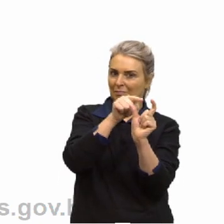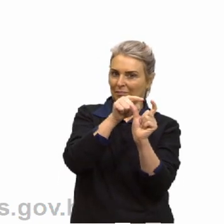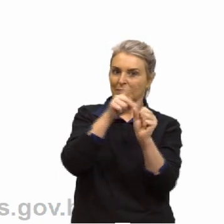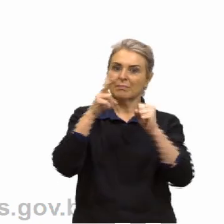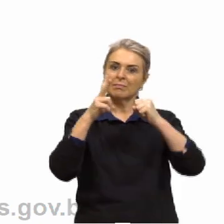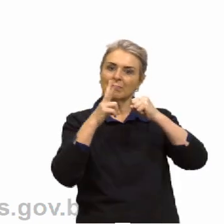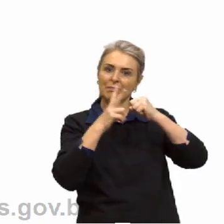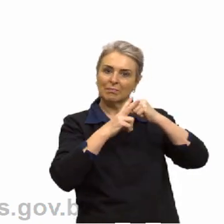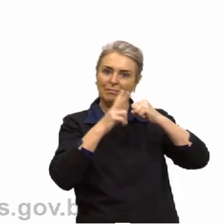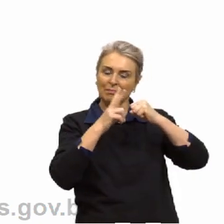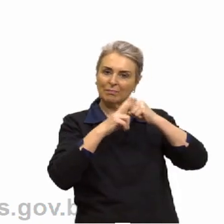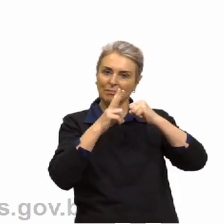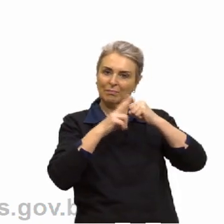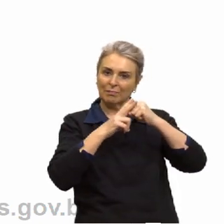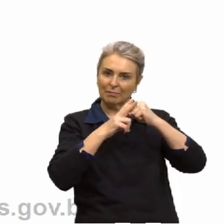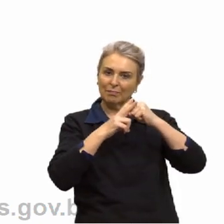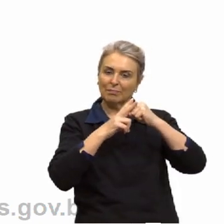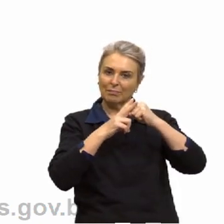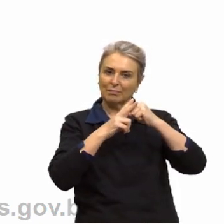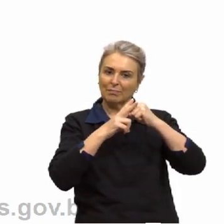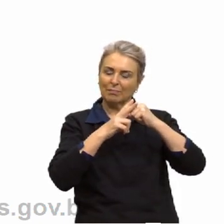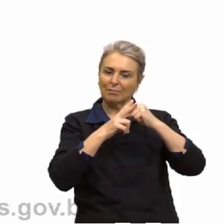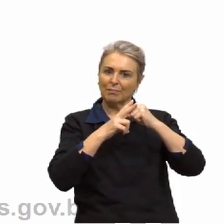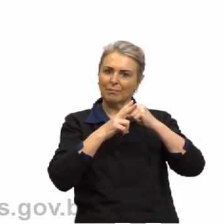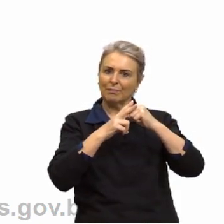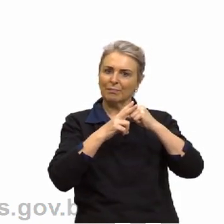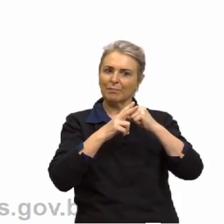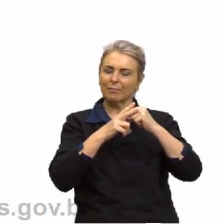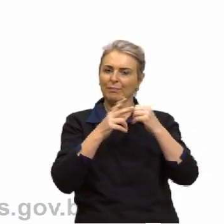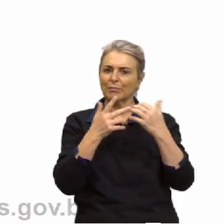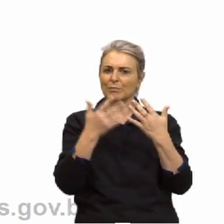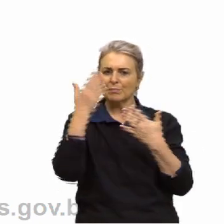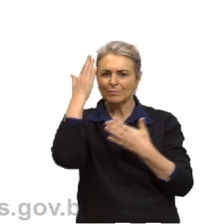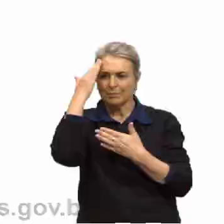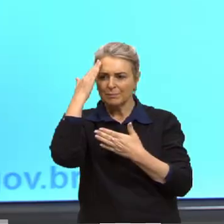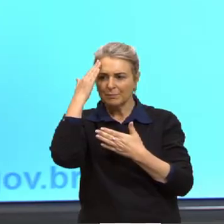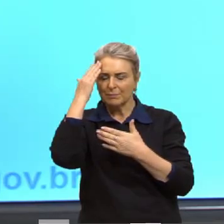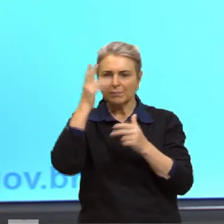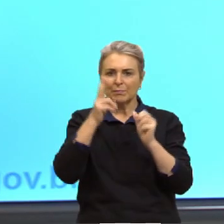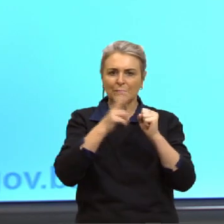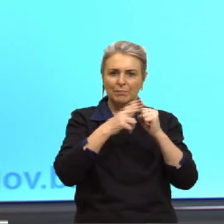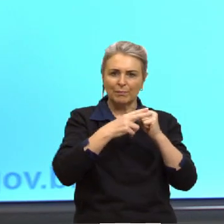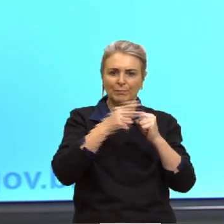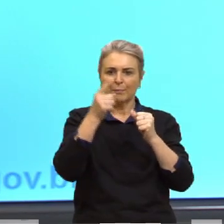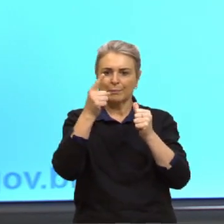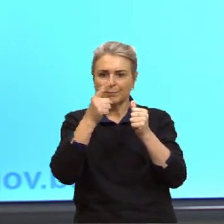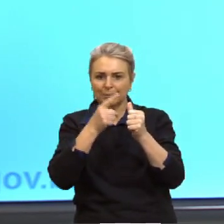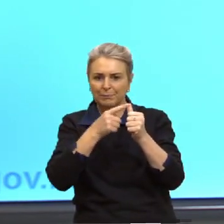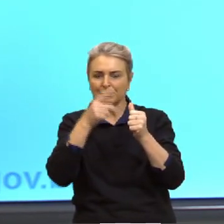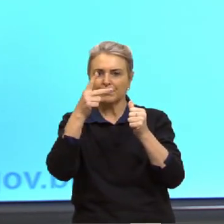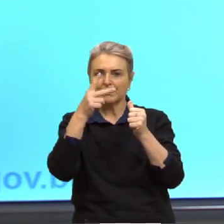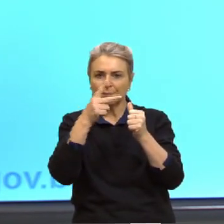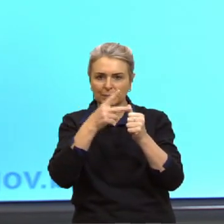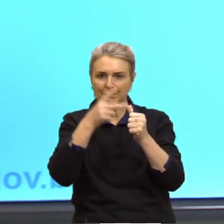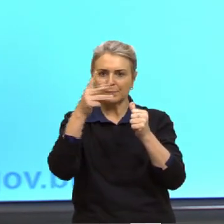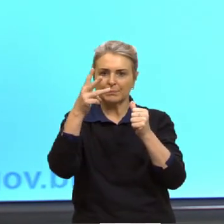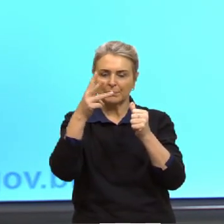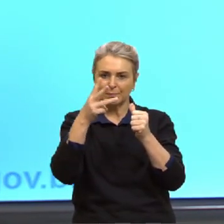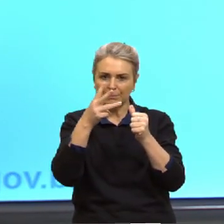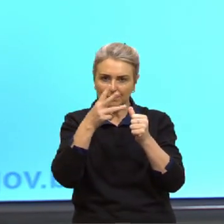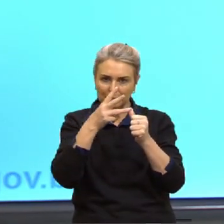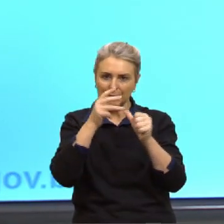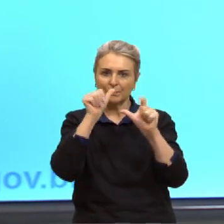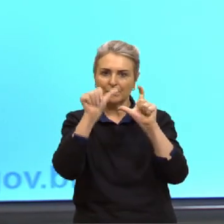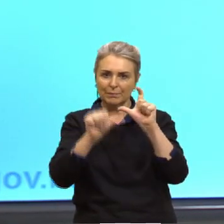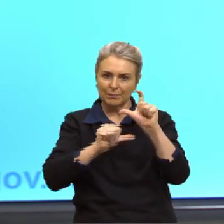verbos, ela é responsável por nos dizer se o verbo é da primeira conjugação, da segunda conjugação, ou da terceira